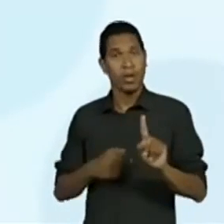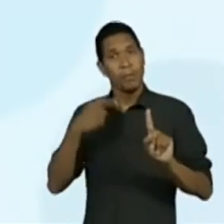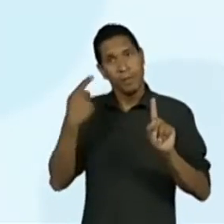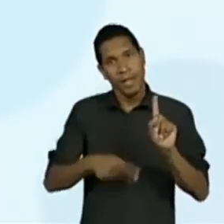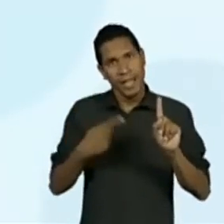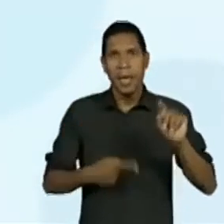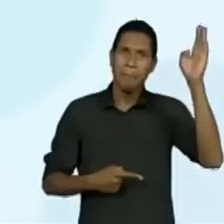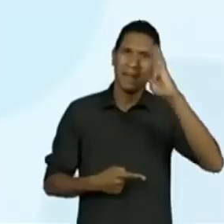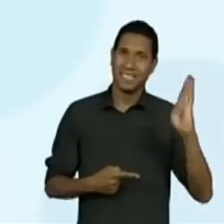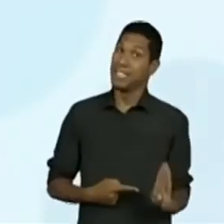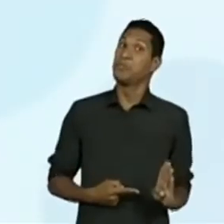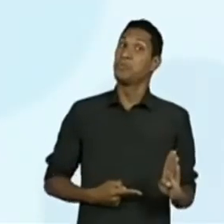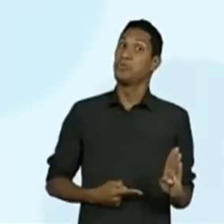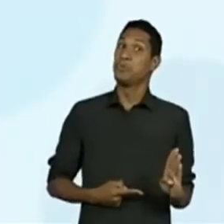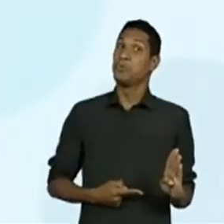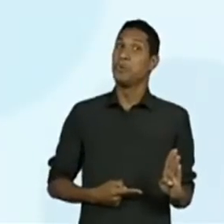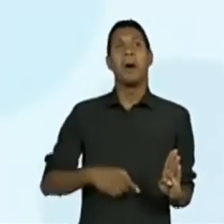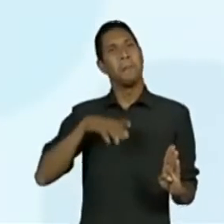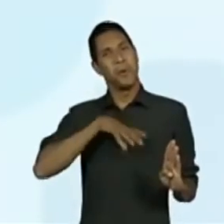Brasil.